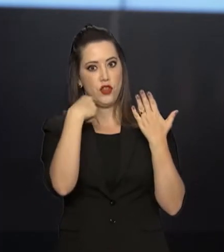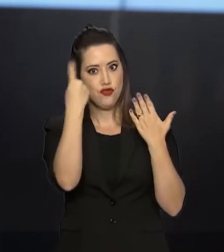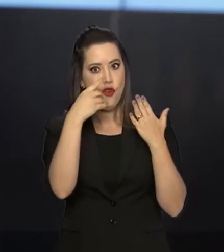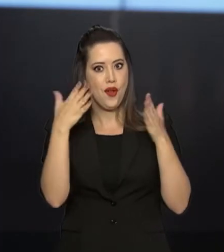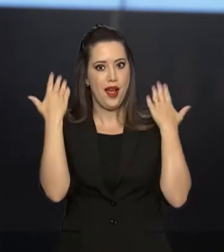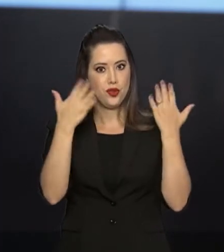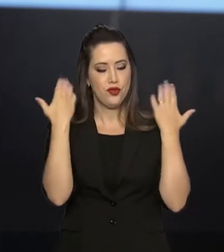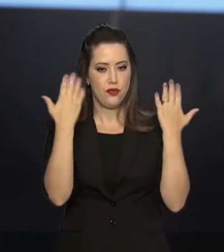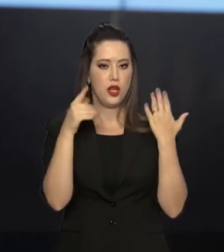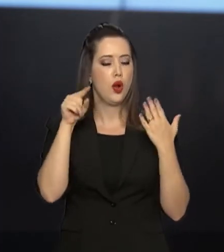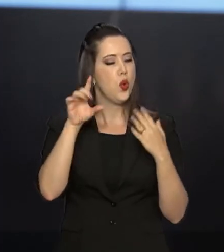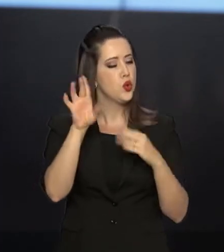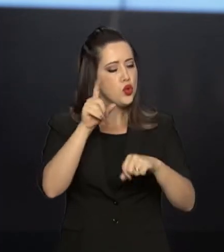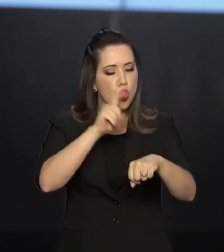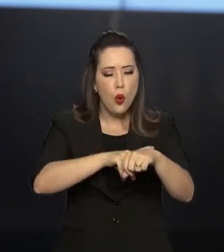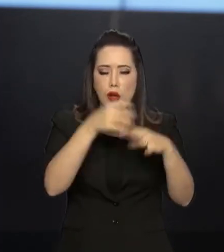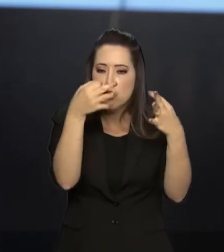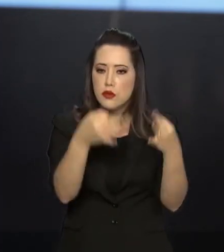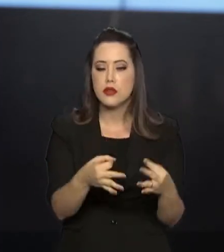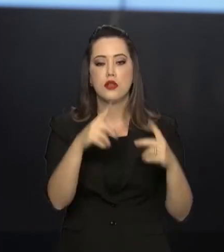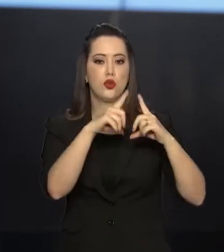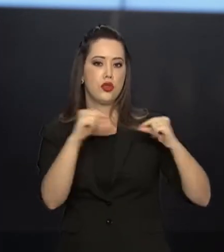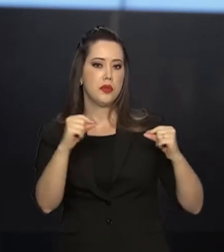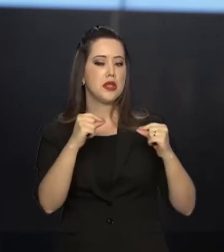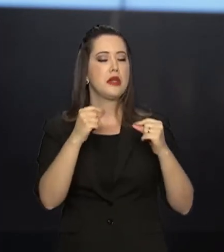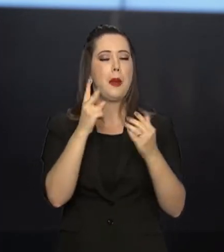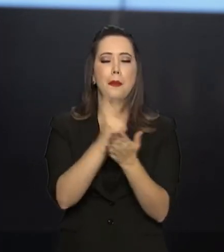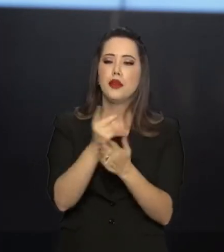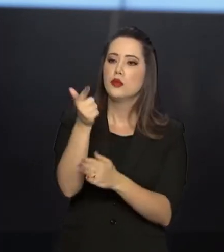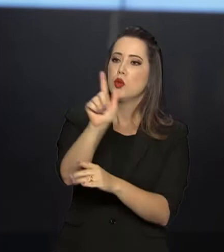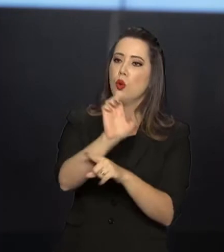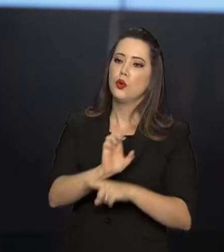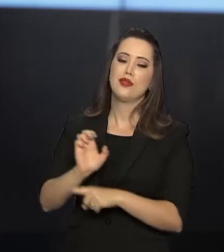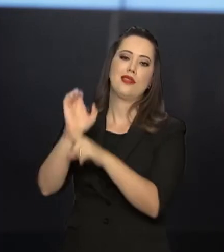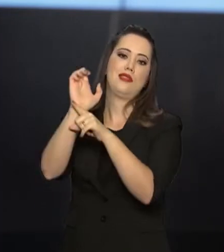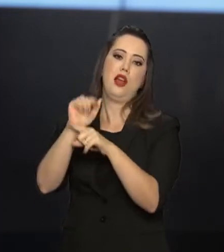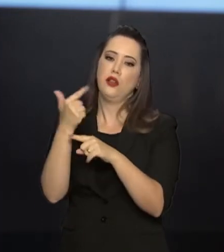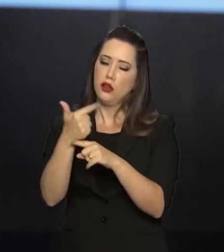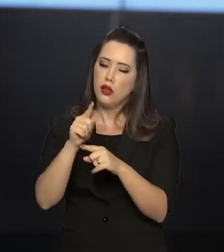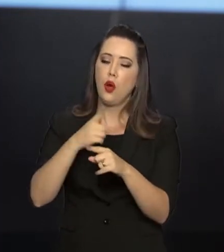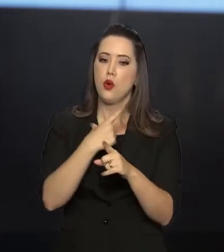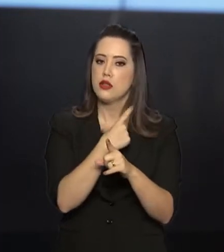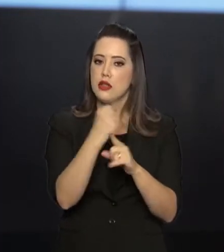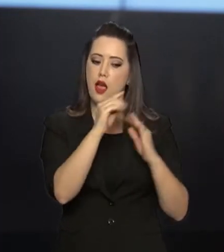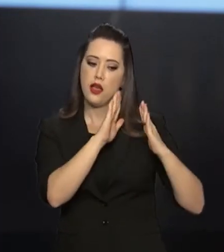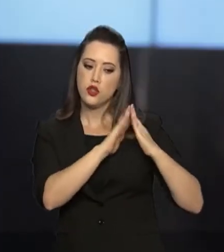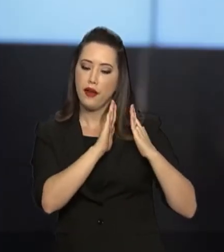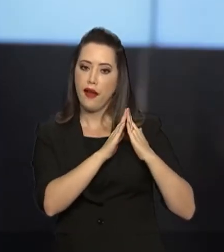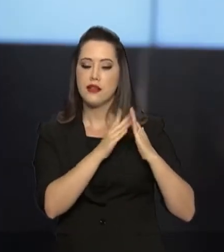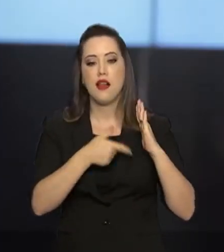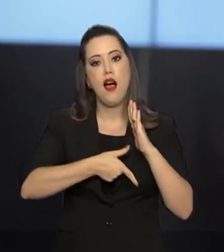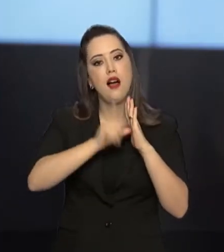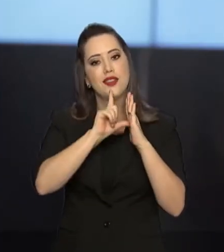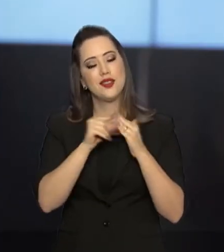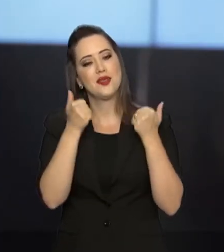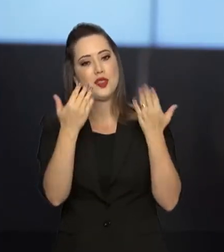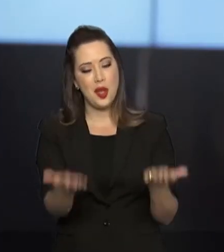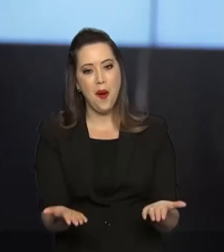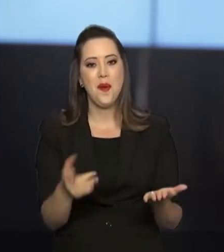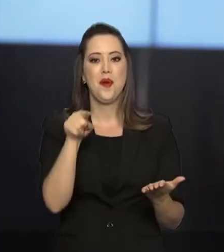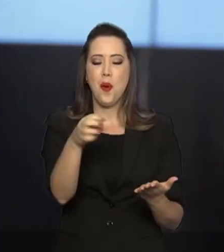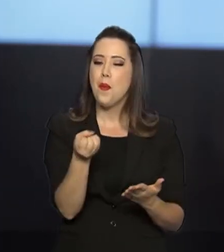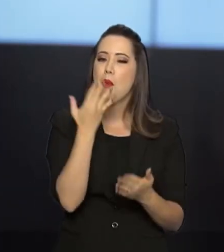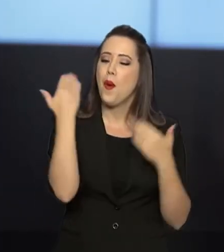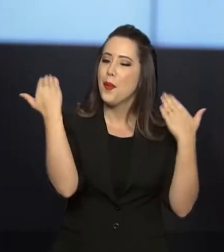Brasília, em qualquer lugar do Brasil. Portanto, não se atrase e saia de casa com bastante antecedência. É isso aí, gente.